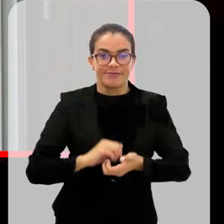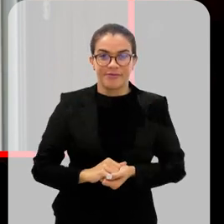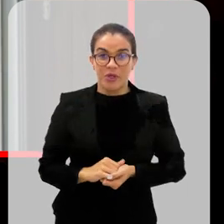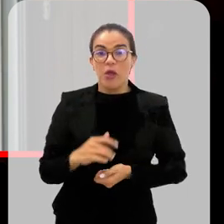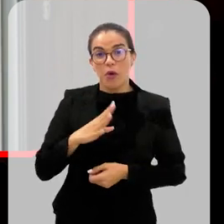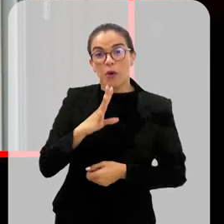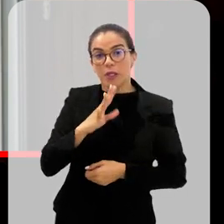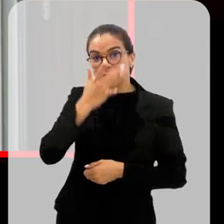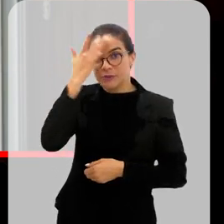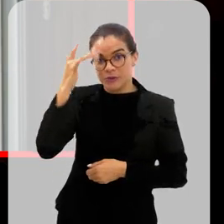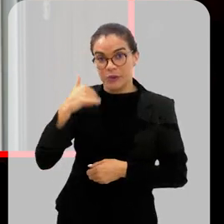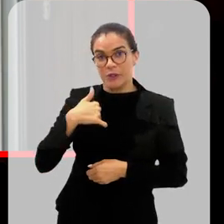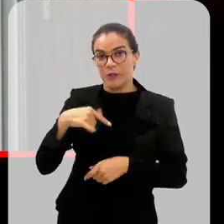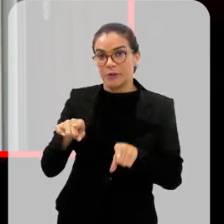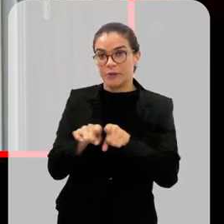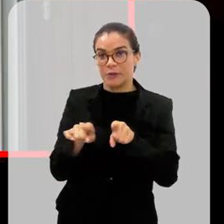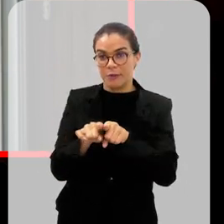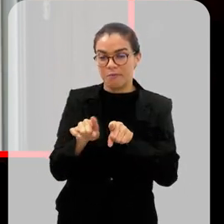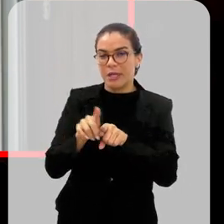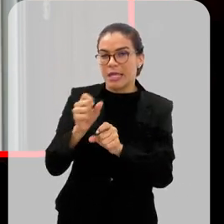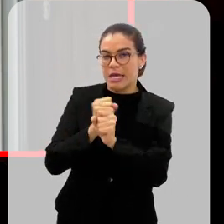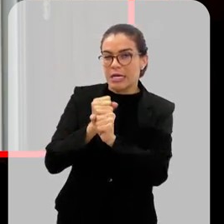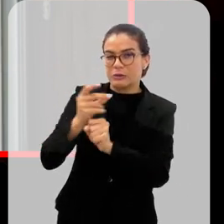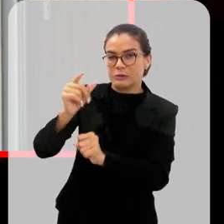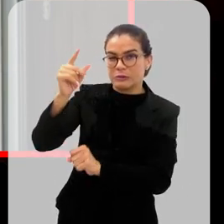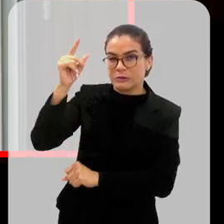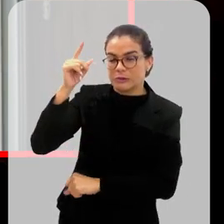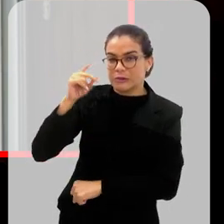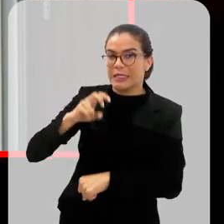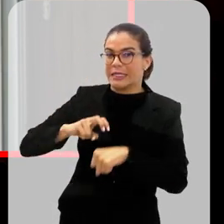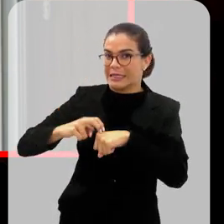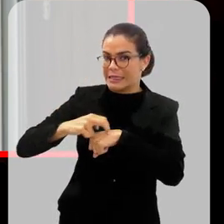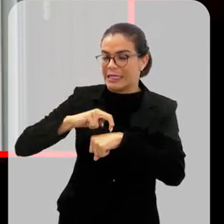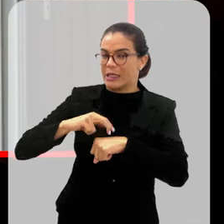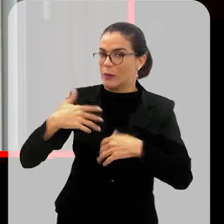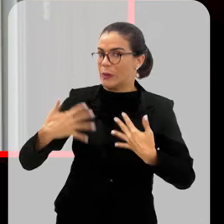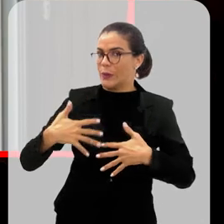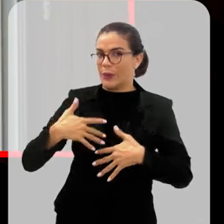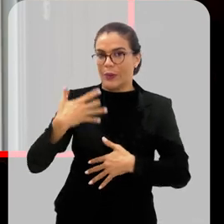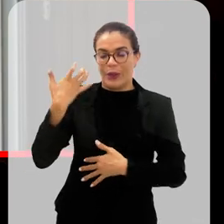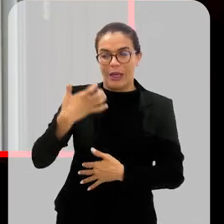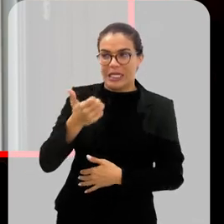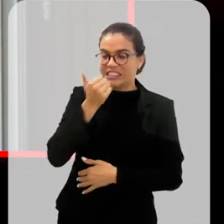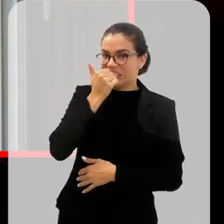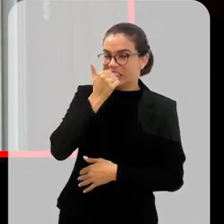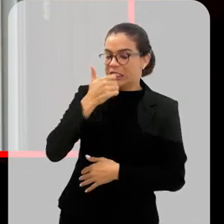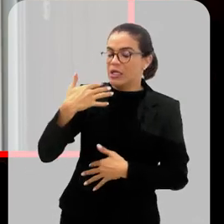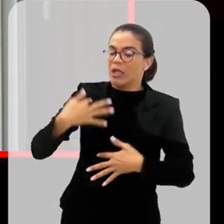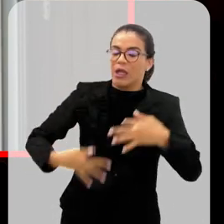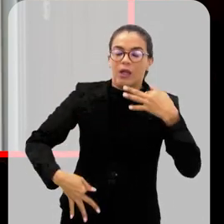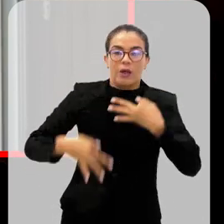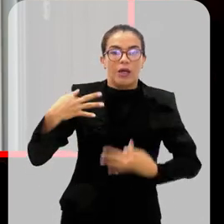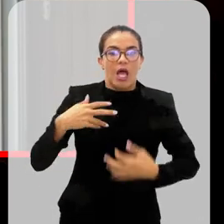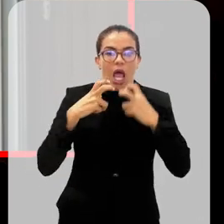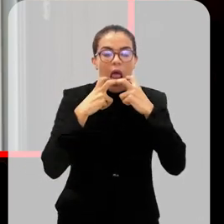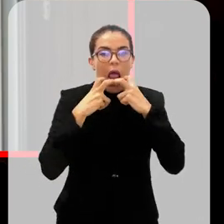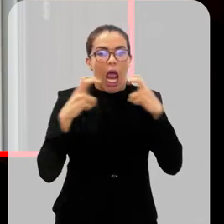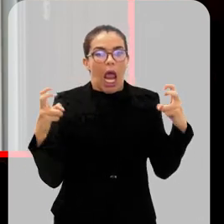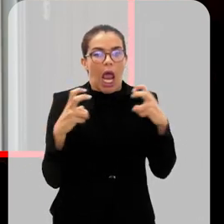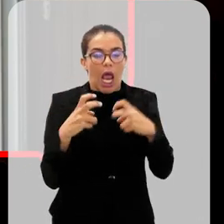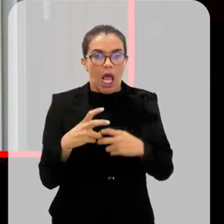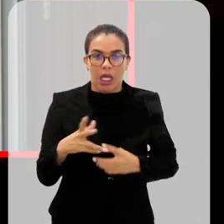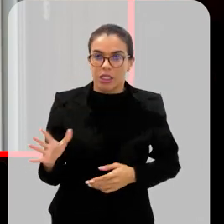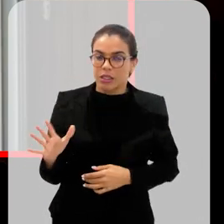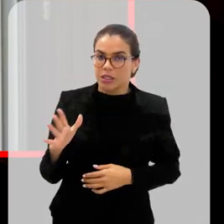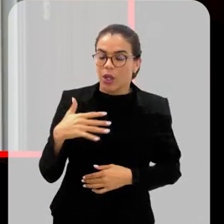pessoas, eu tive dengue há uns anos atrás e não desejo a ninguém que a minha, olha, foi muito dolorosa e